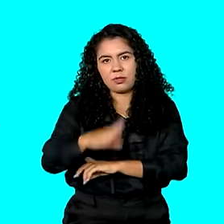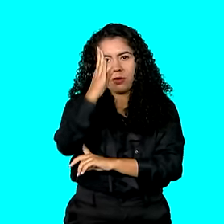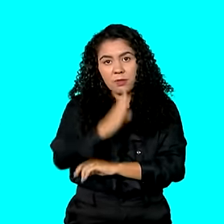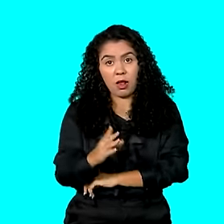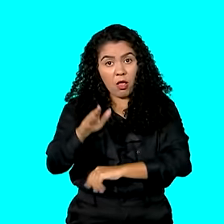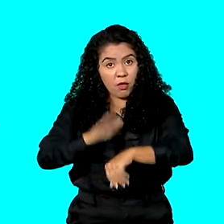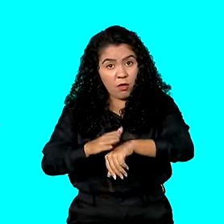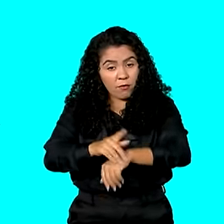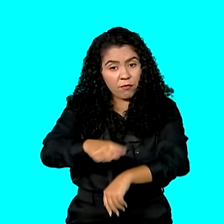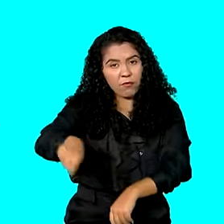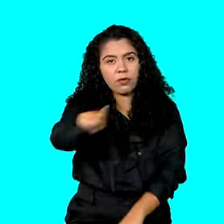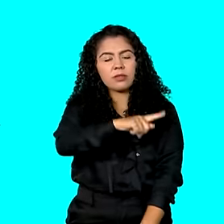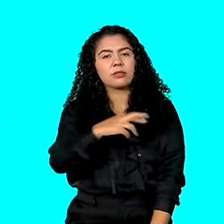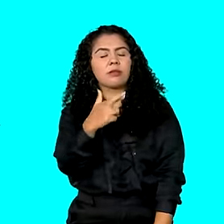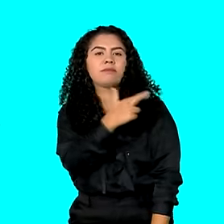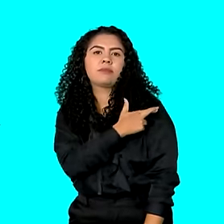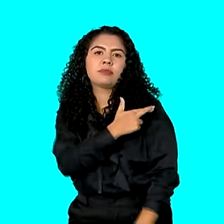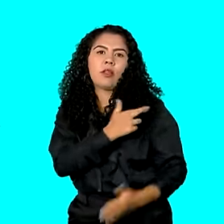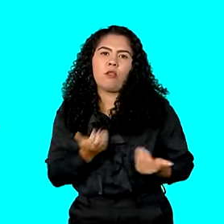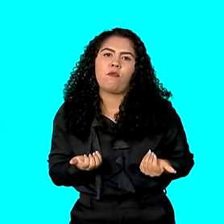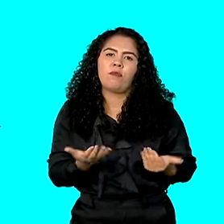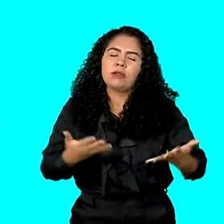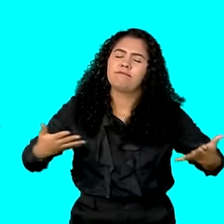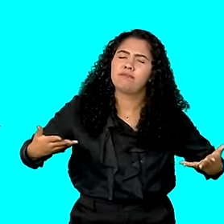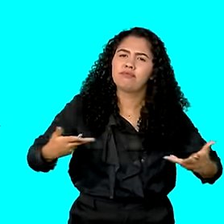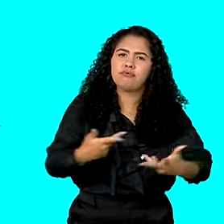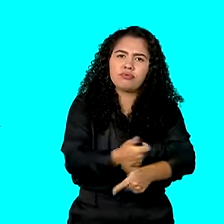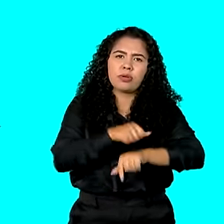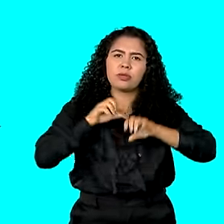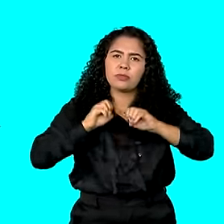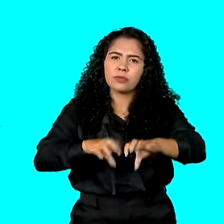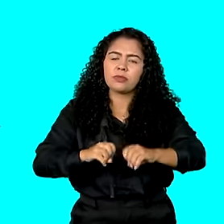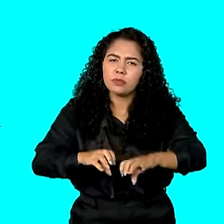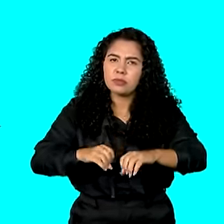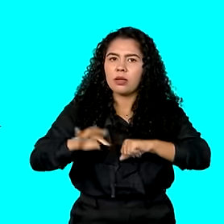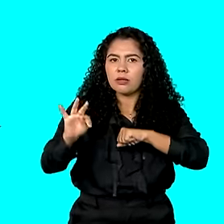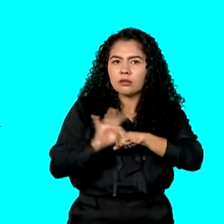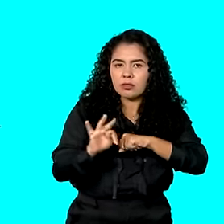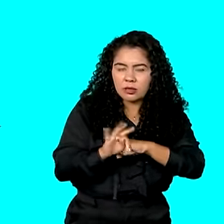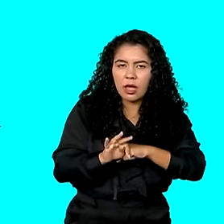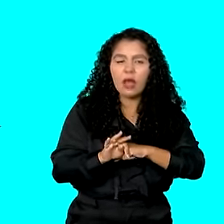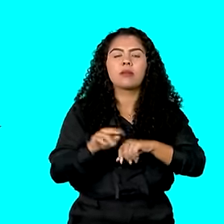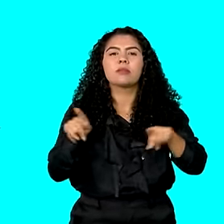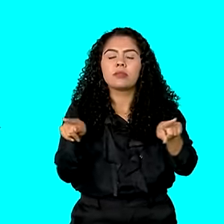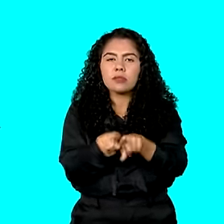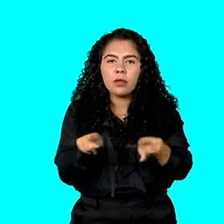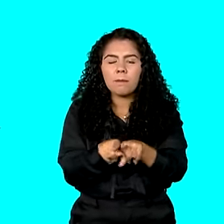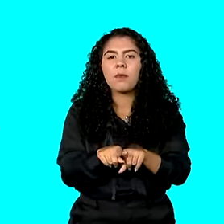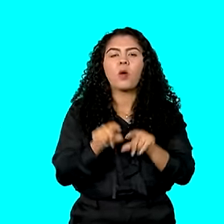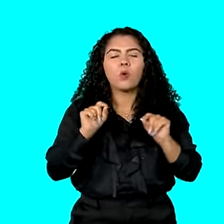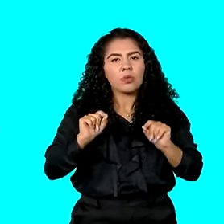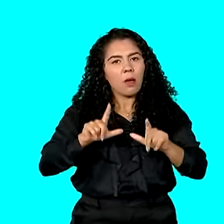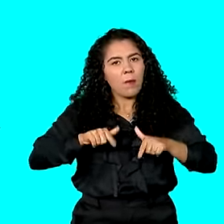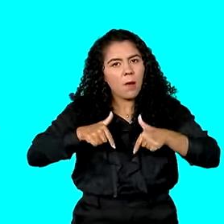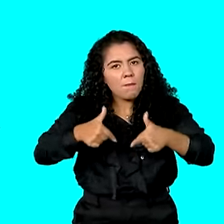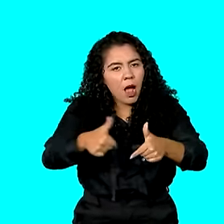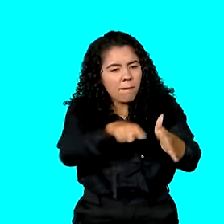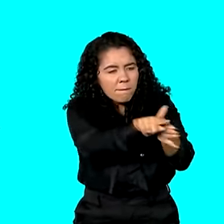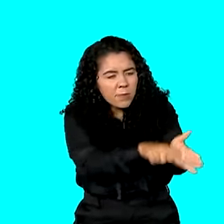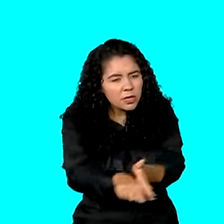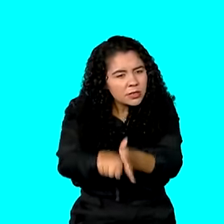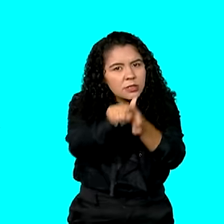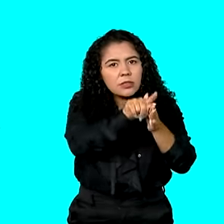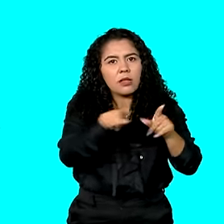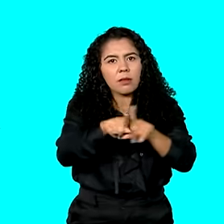ampliação do acesso à formação técnica e de nível superior, pela expansão do ensino médio integrado, atuando na pesquisa, na